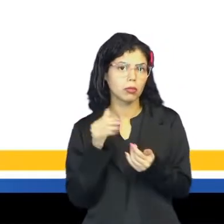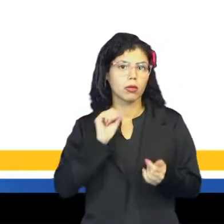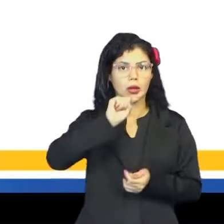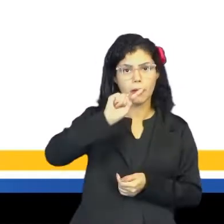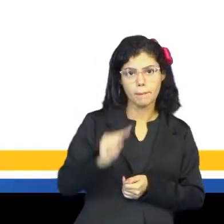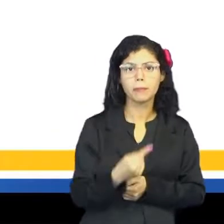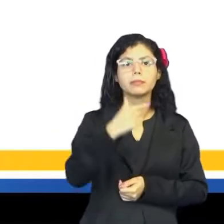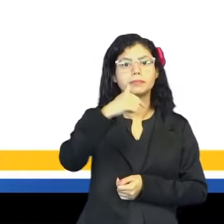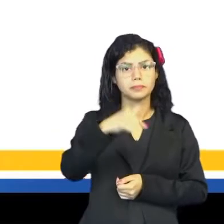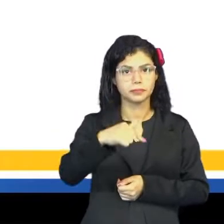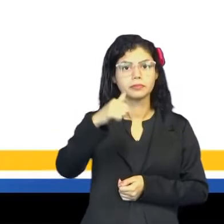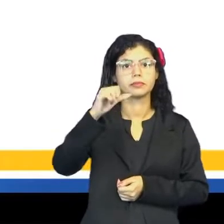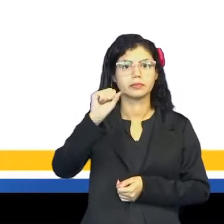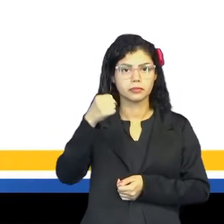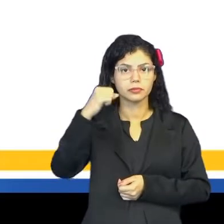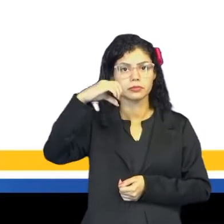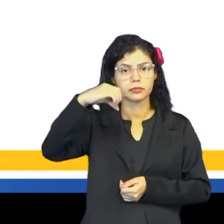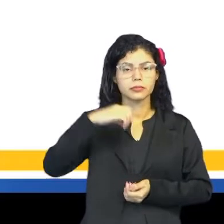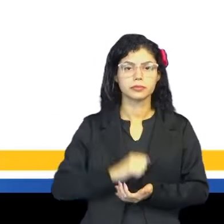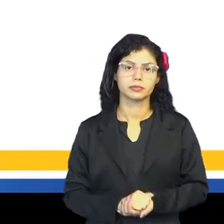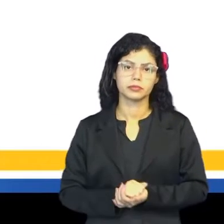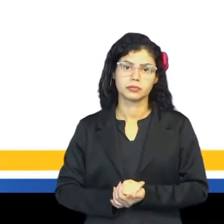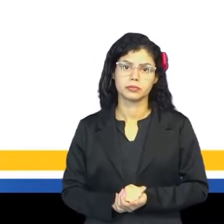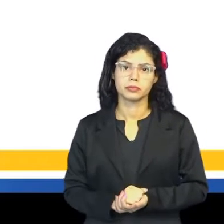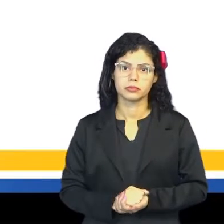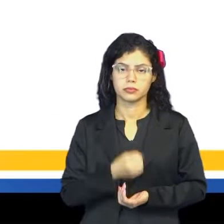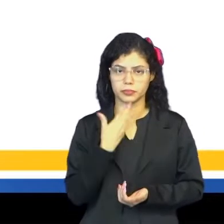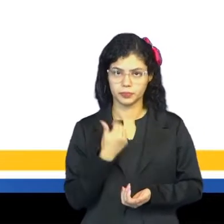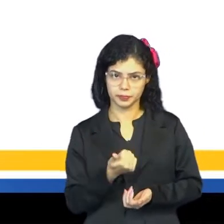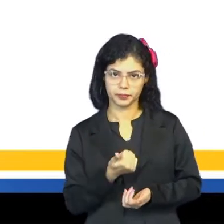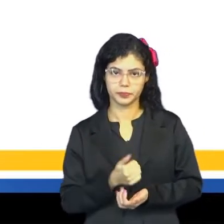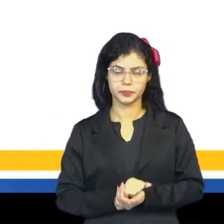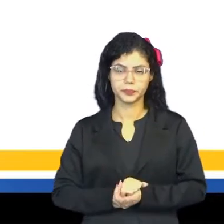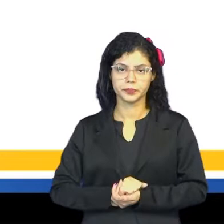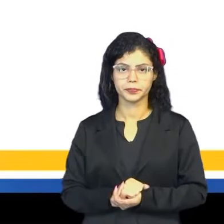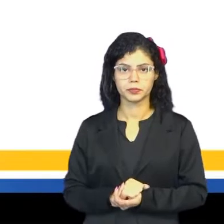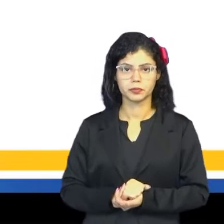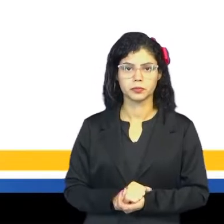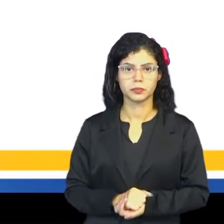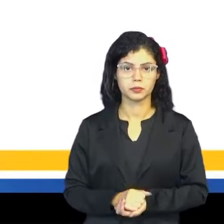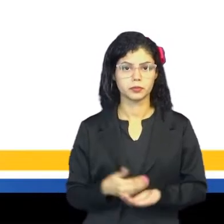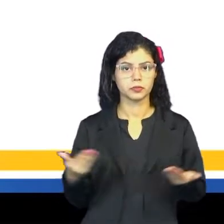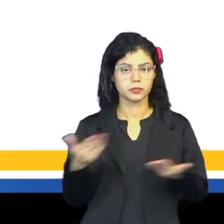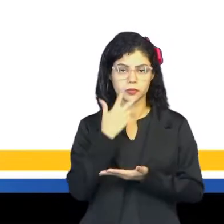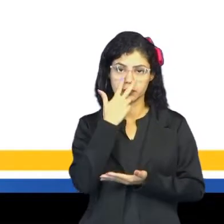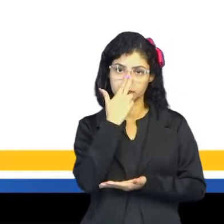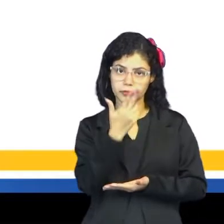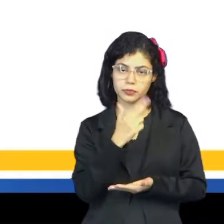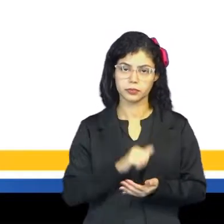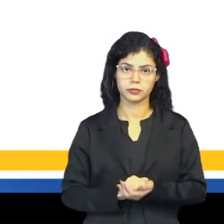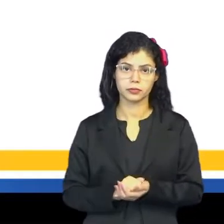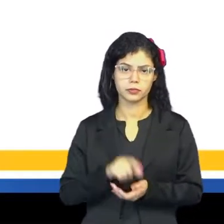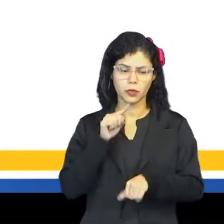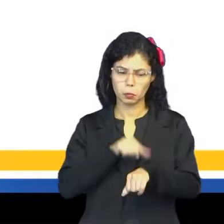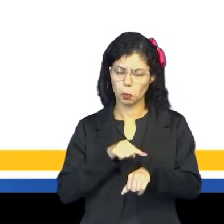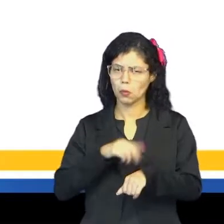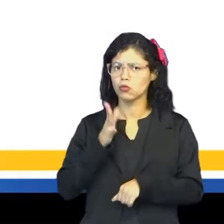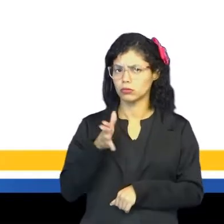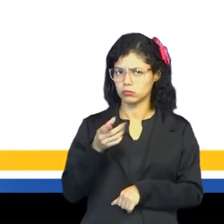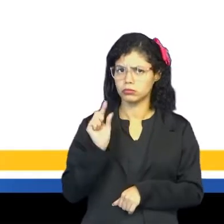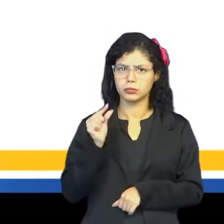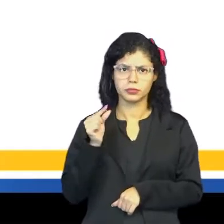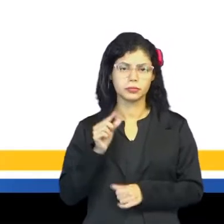Foi em 1789, tá? Então, isso aí apareceu há pouco tempo.